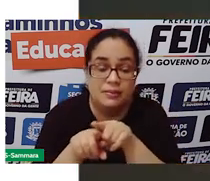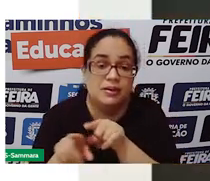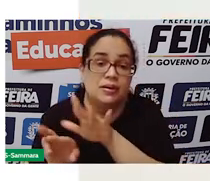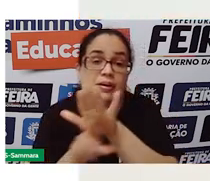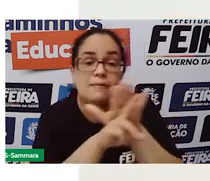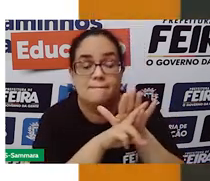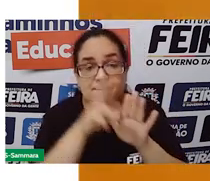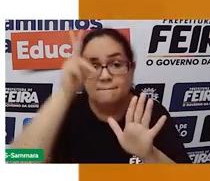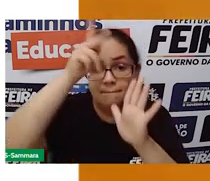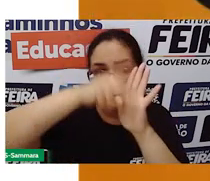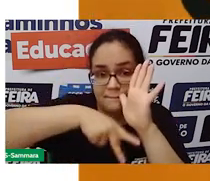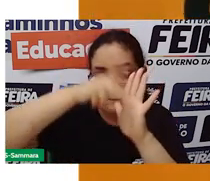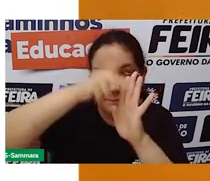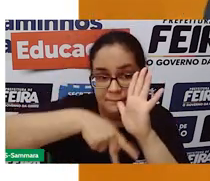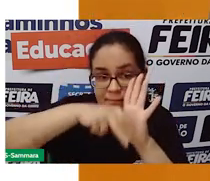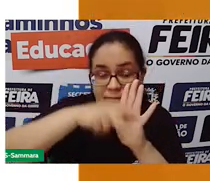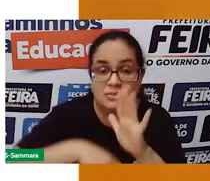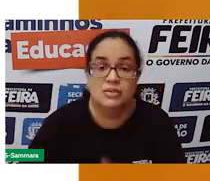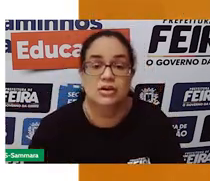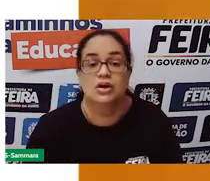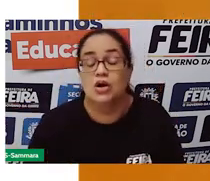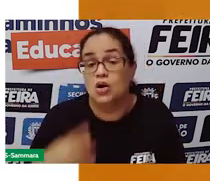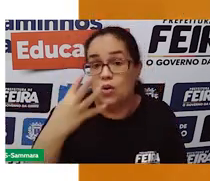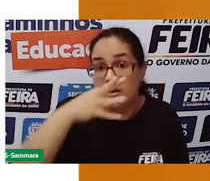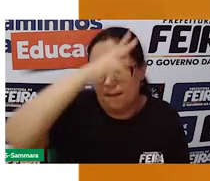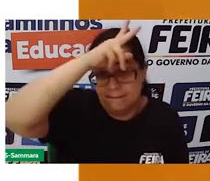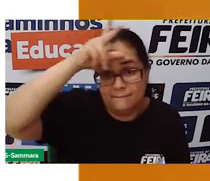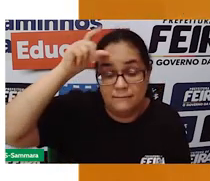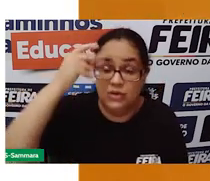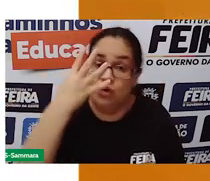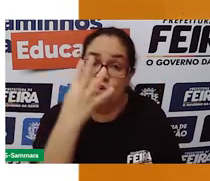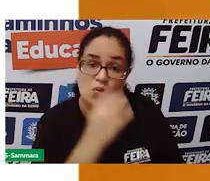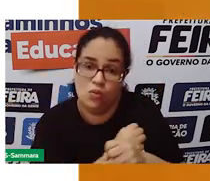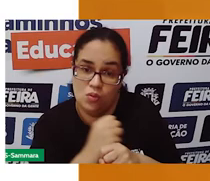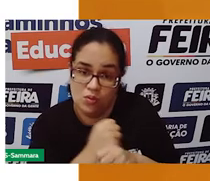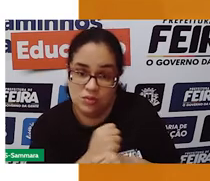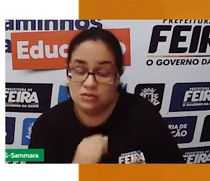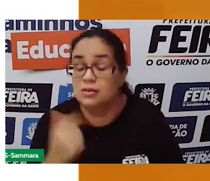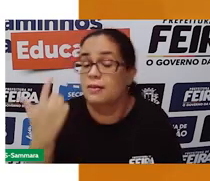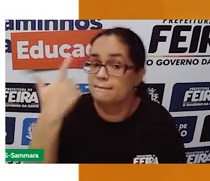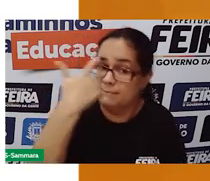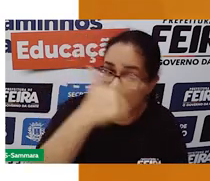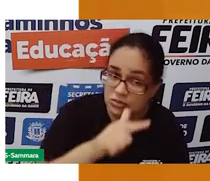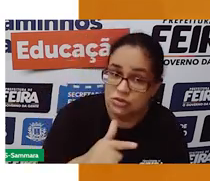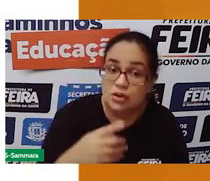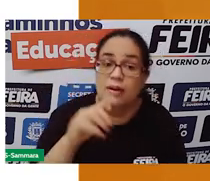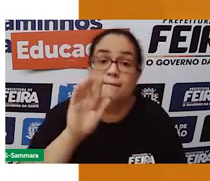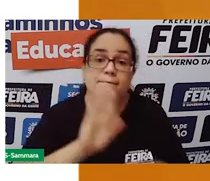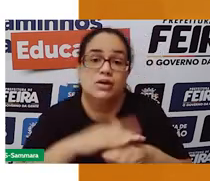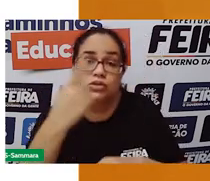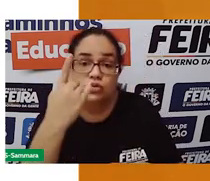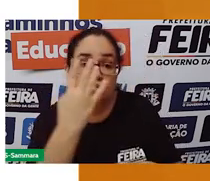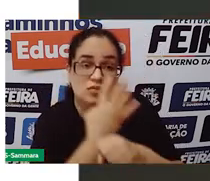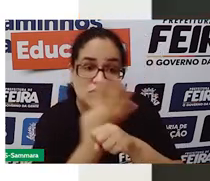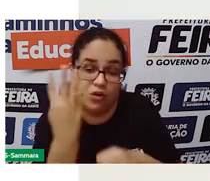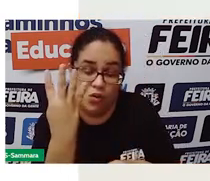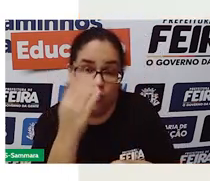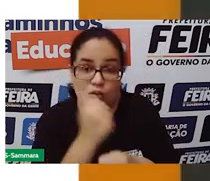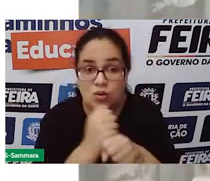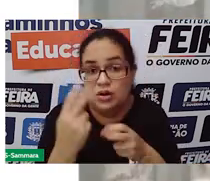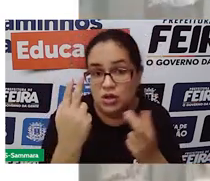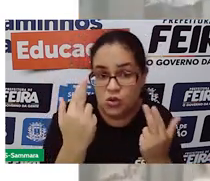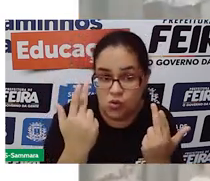à Câmara Municipal. O mandato do prefeito é de quatro anos, sendo possível se reeleger apenas uma vez de forma consecutiva.